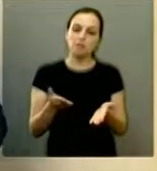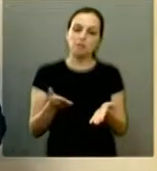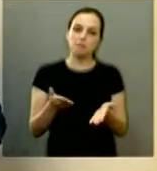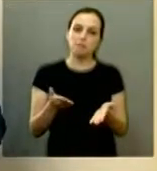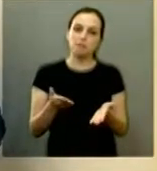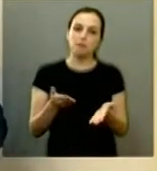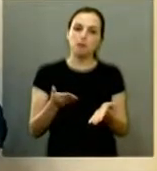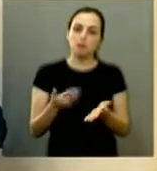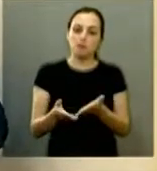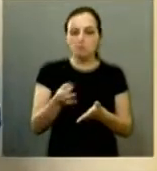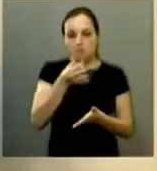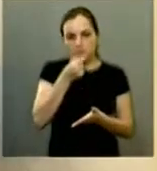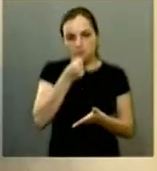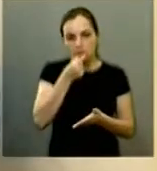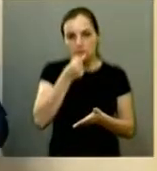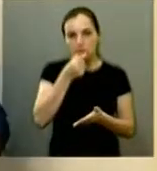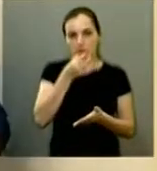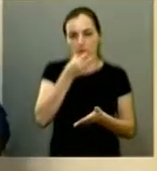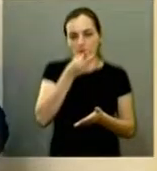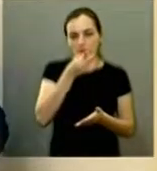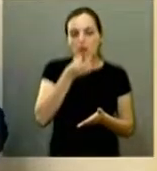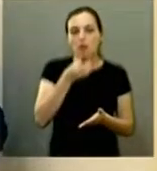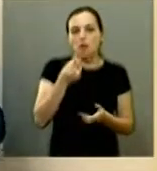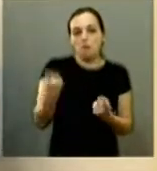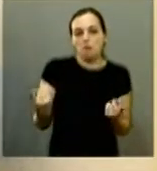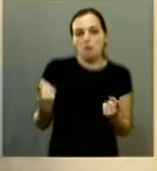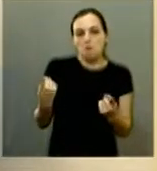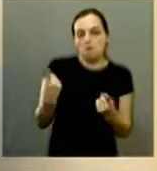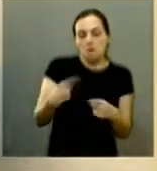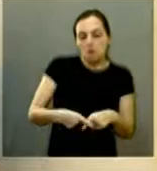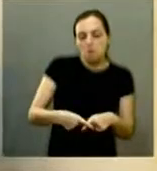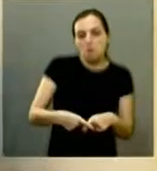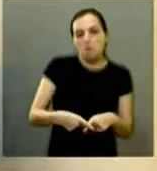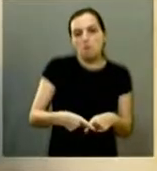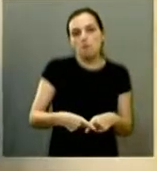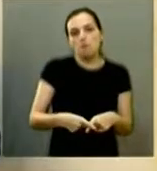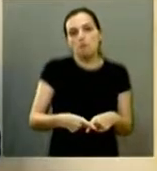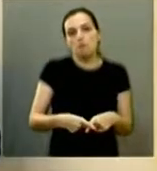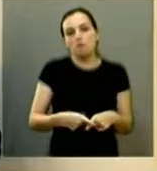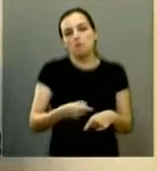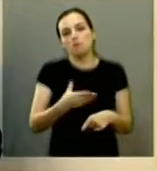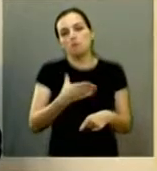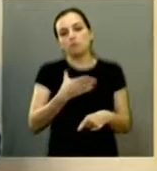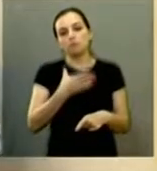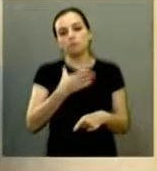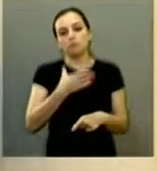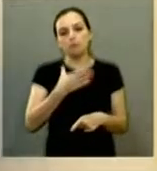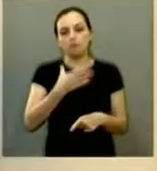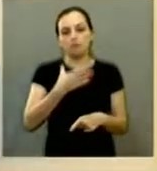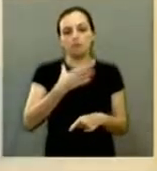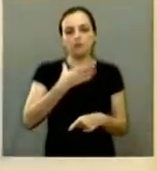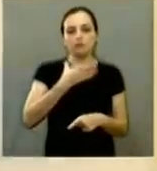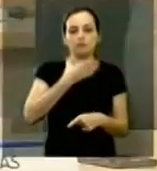uma piada só não vamos proibir o papai noel porque o natal está aí então o papai noel está liberado né presidente